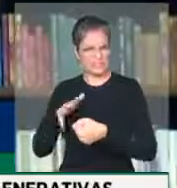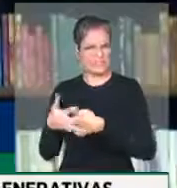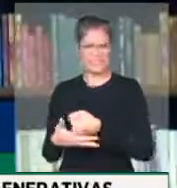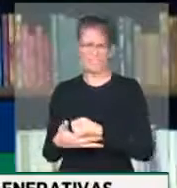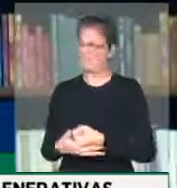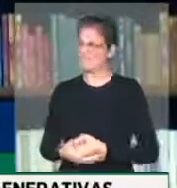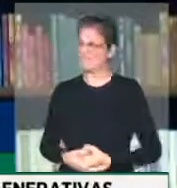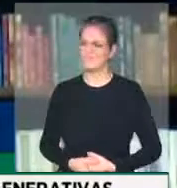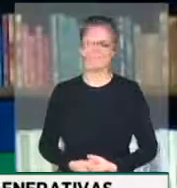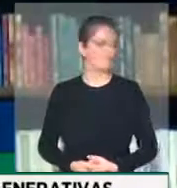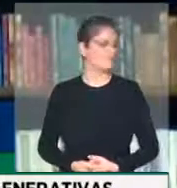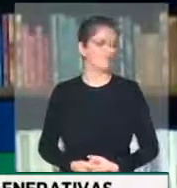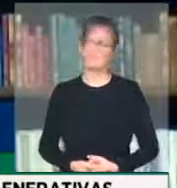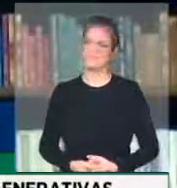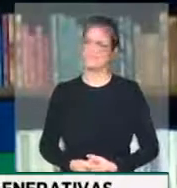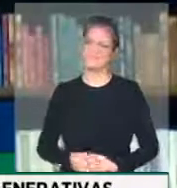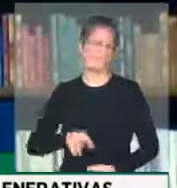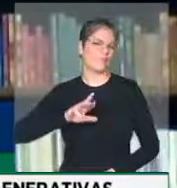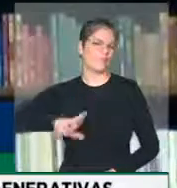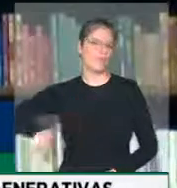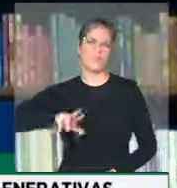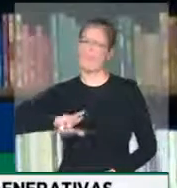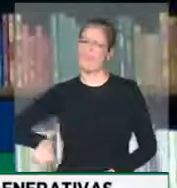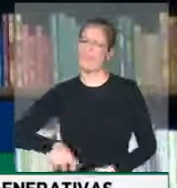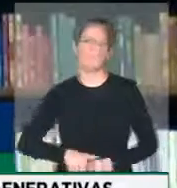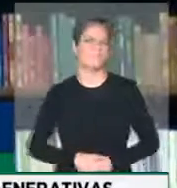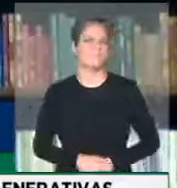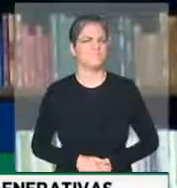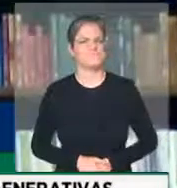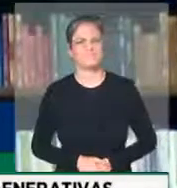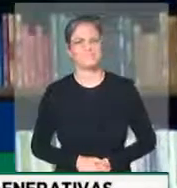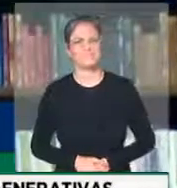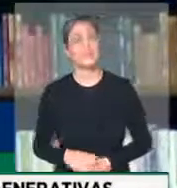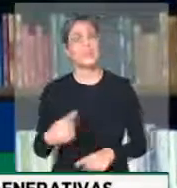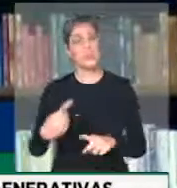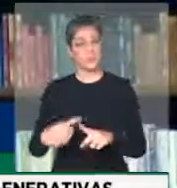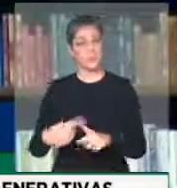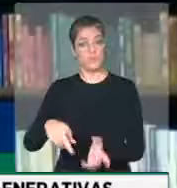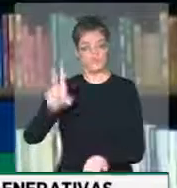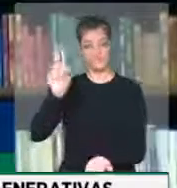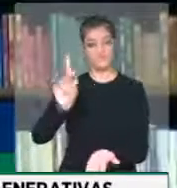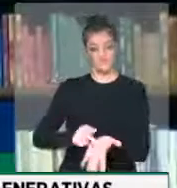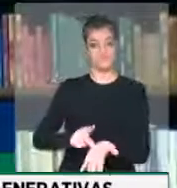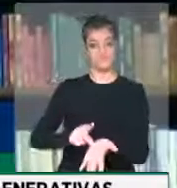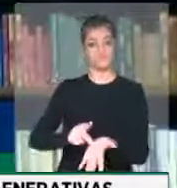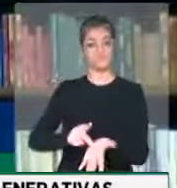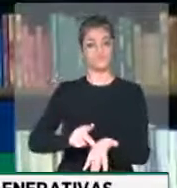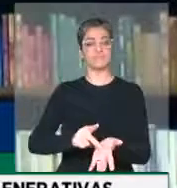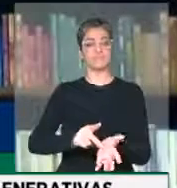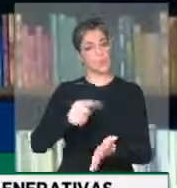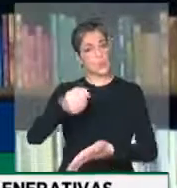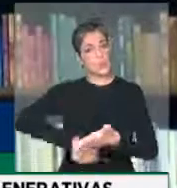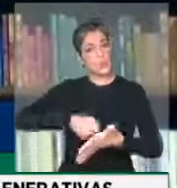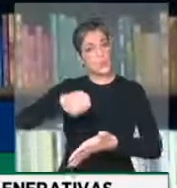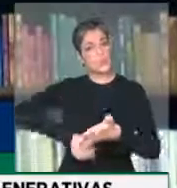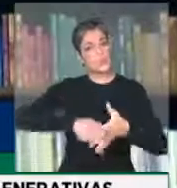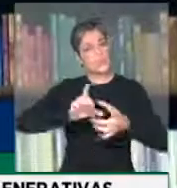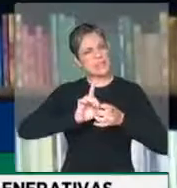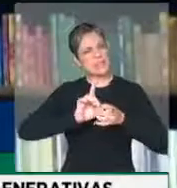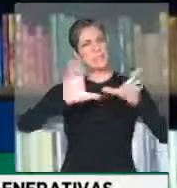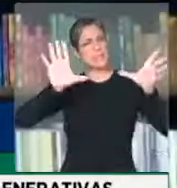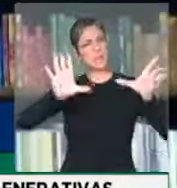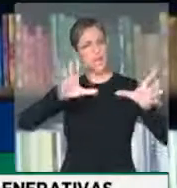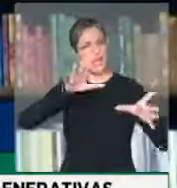Não é. Porque as forças democráticas, autenticamente democratas do país, rechaçam esta